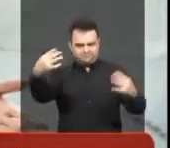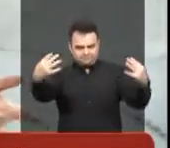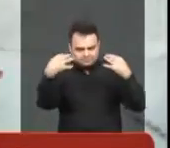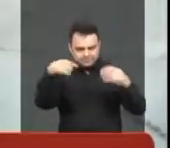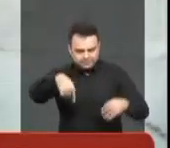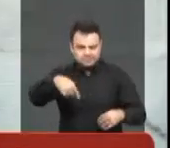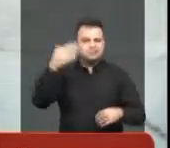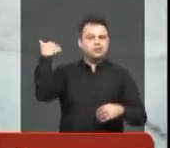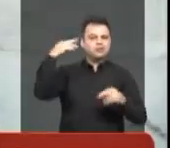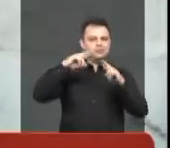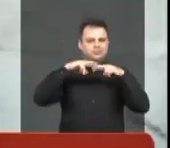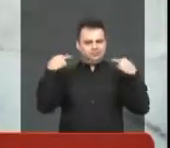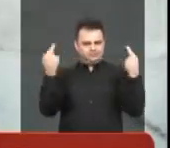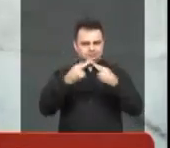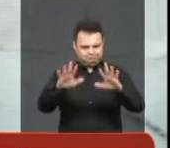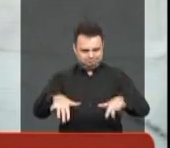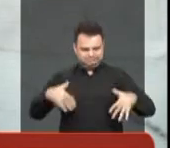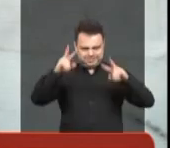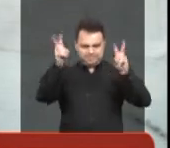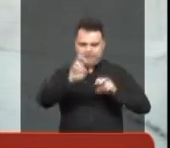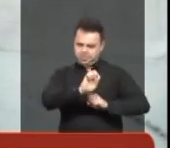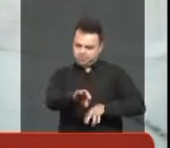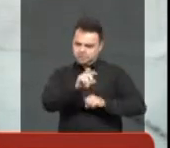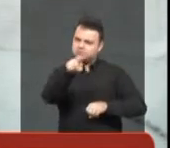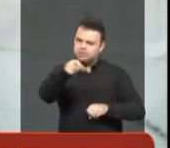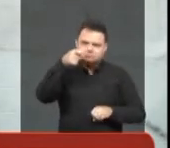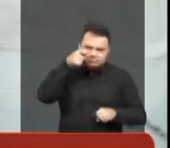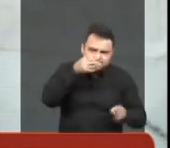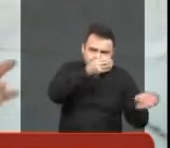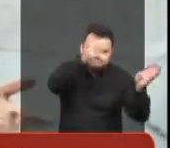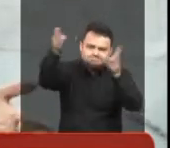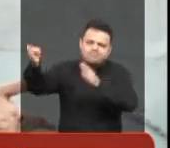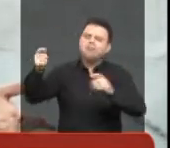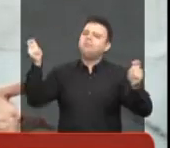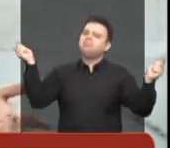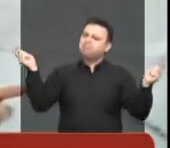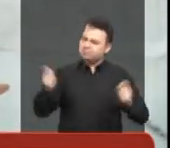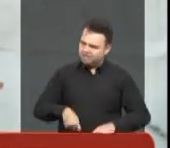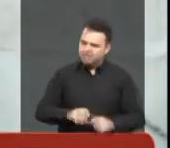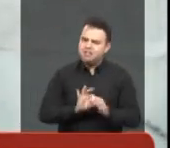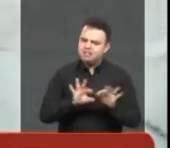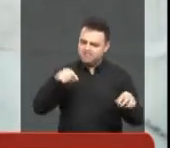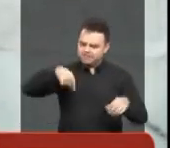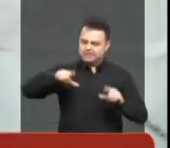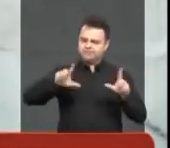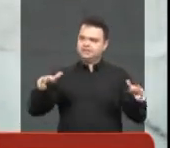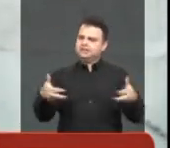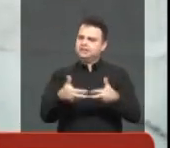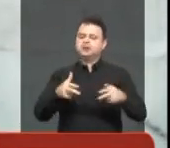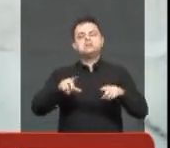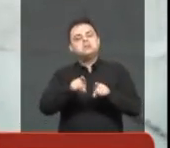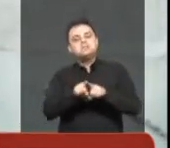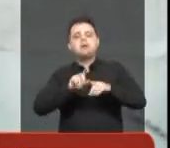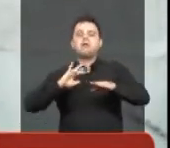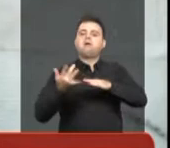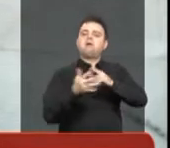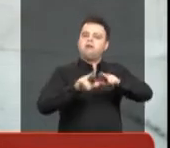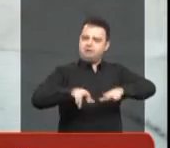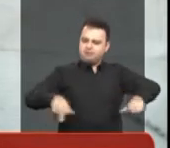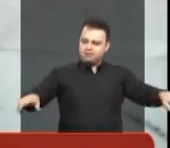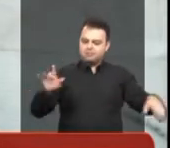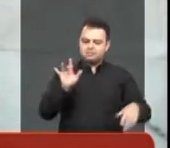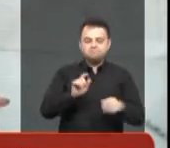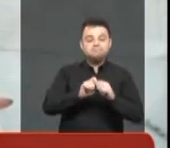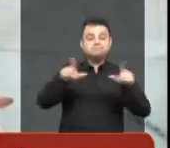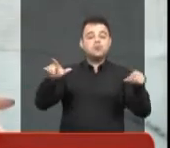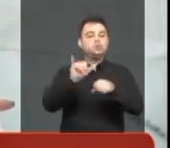audiência pública foi transmitida ao vivo pela TV Câmara. E você pode rever esse conteúdo. Ele fica disponível nas nossas redes